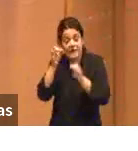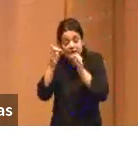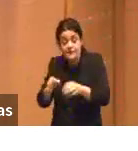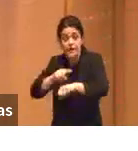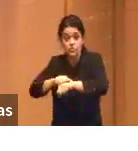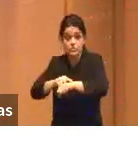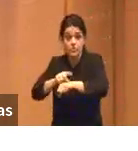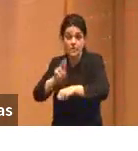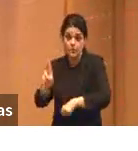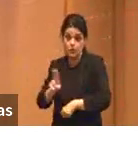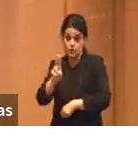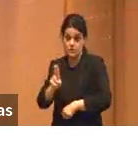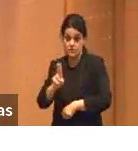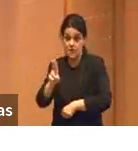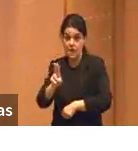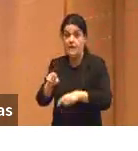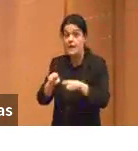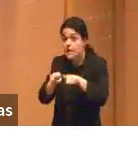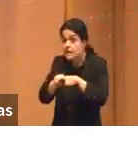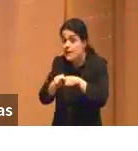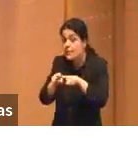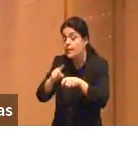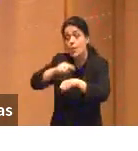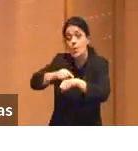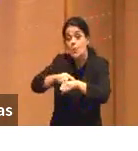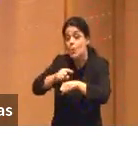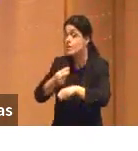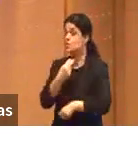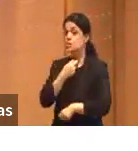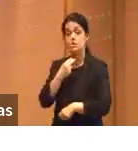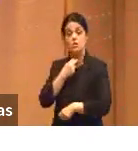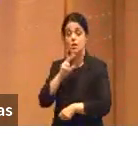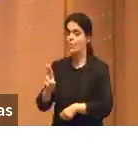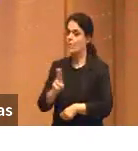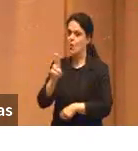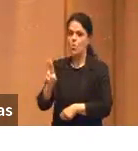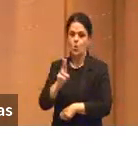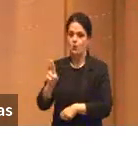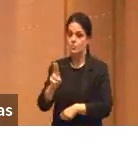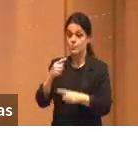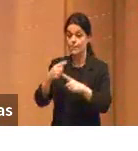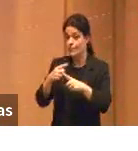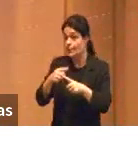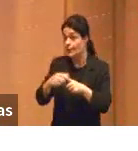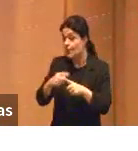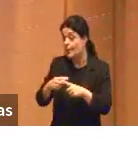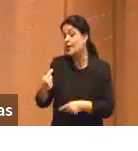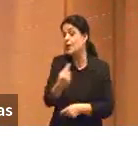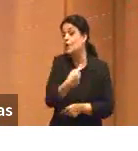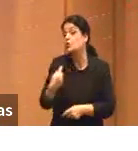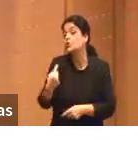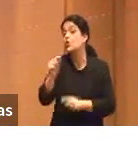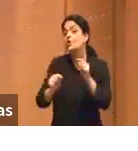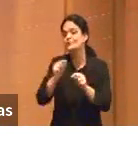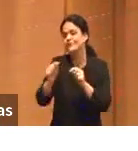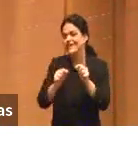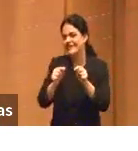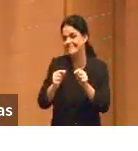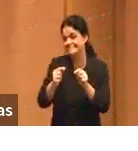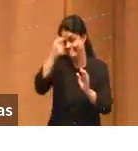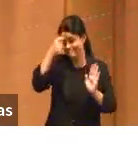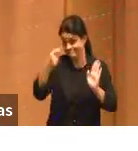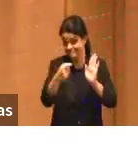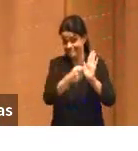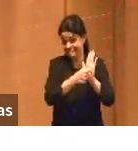usar essa tecnologia, senão nós vamos entregar nossa mente e nossa voz para essas inteligências artificiais,